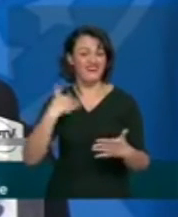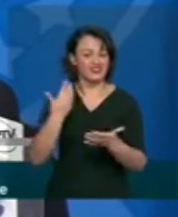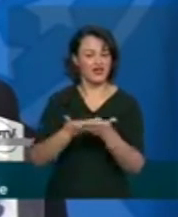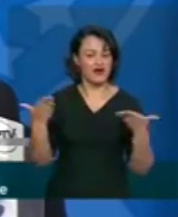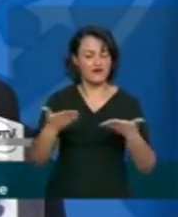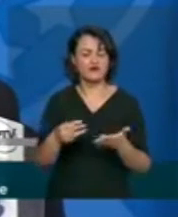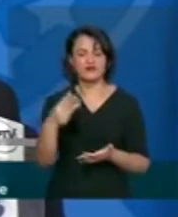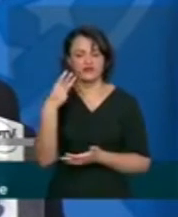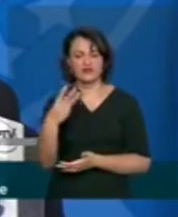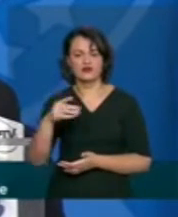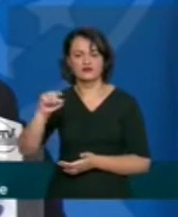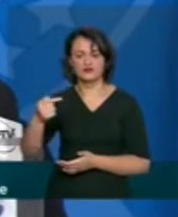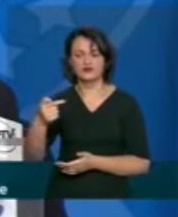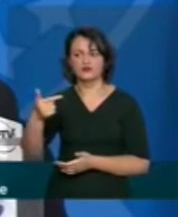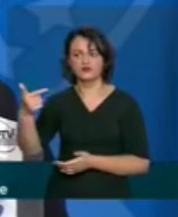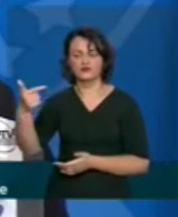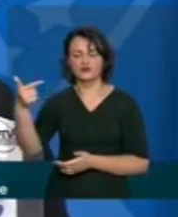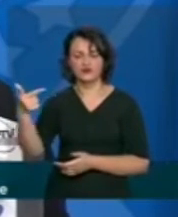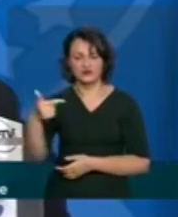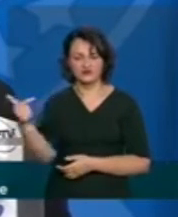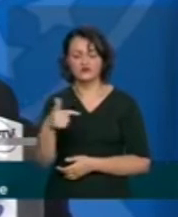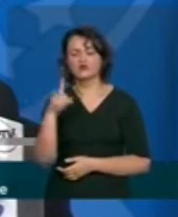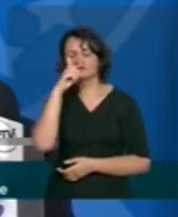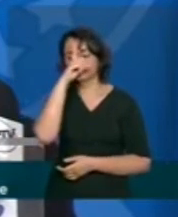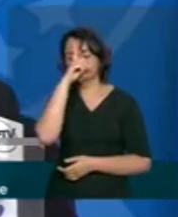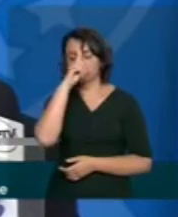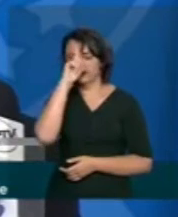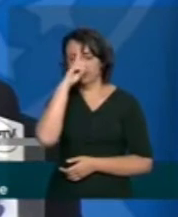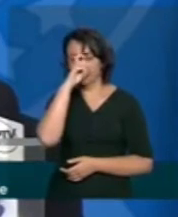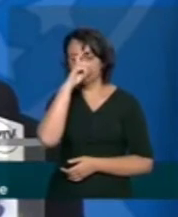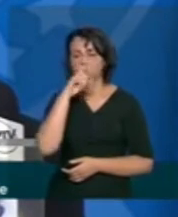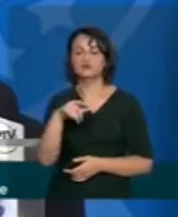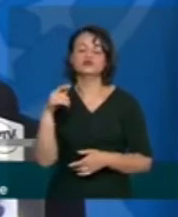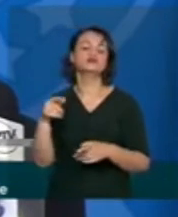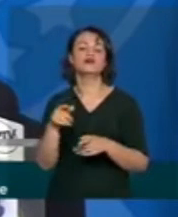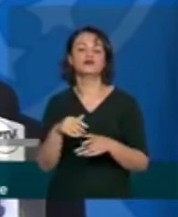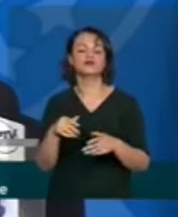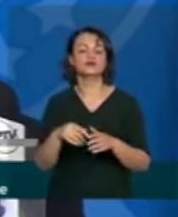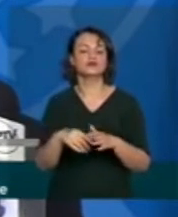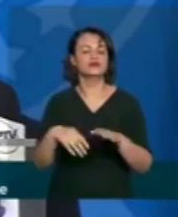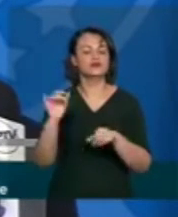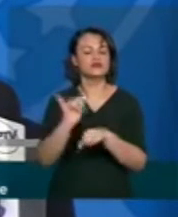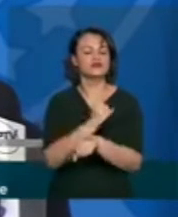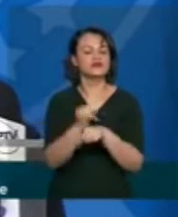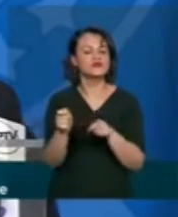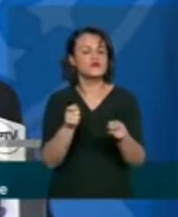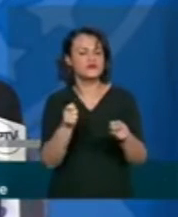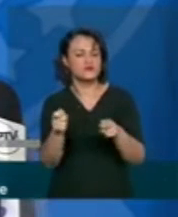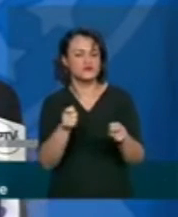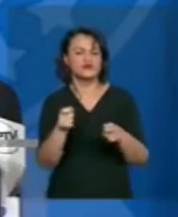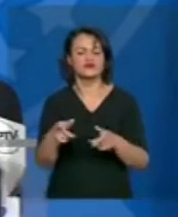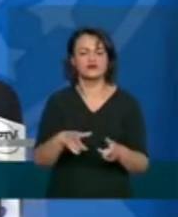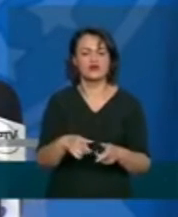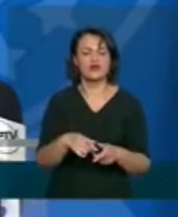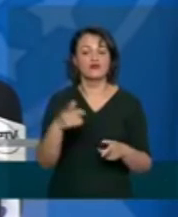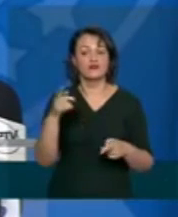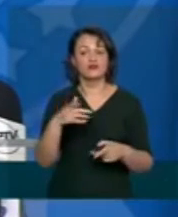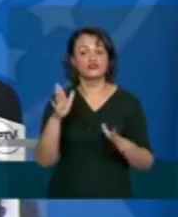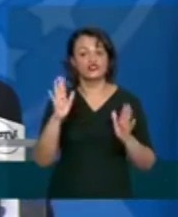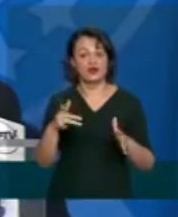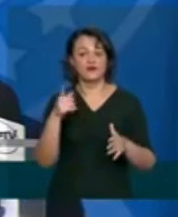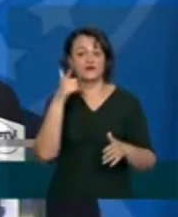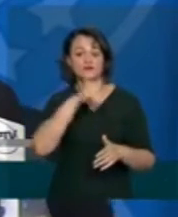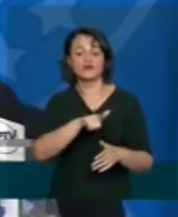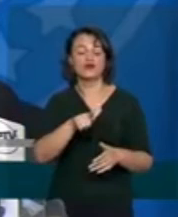322 hospitais que estão no plano de contingência nós já tivemos o preenchimento